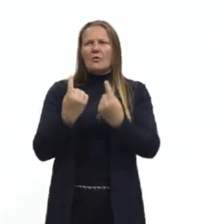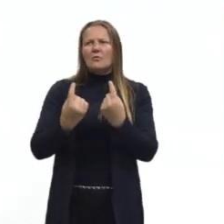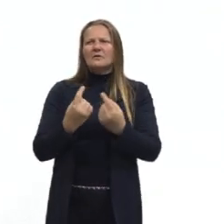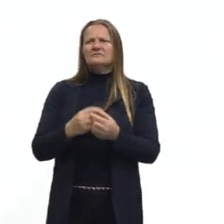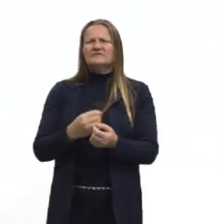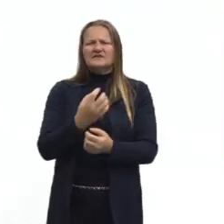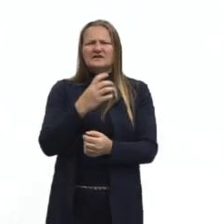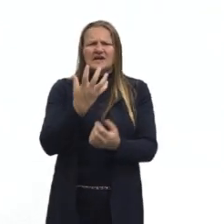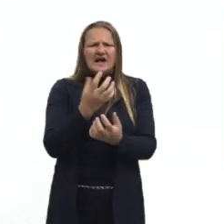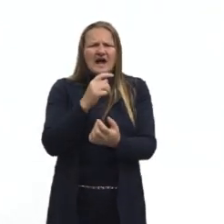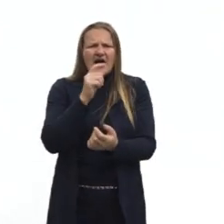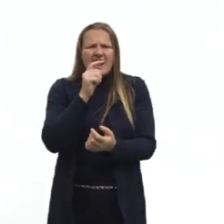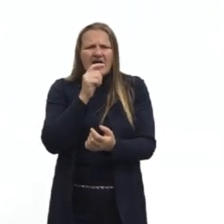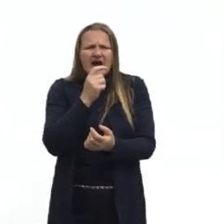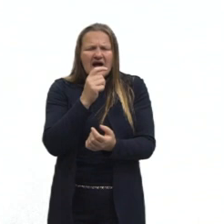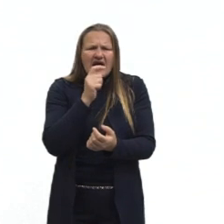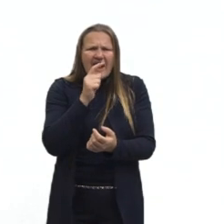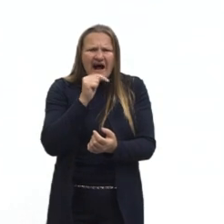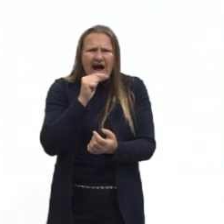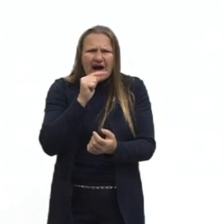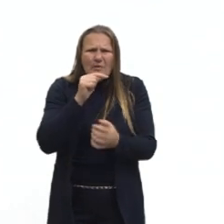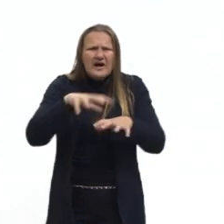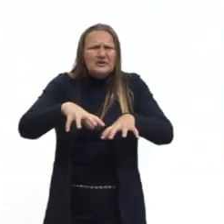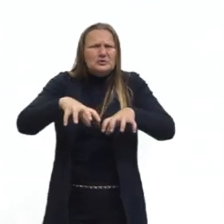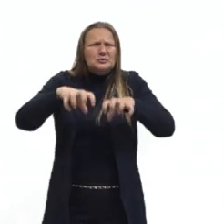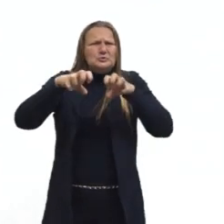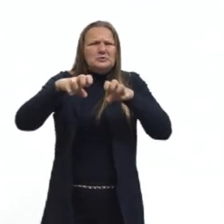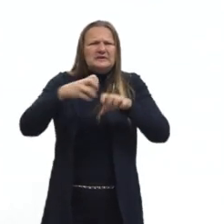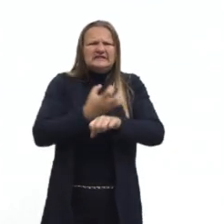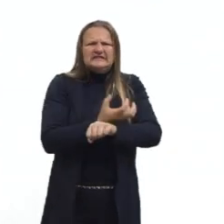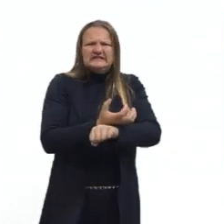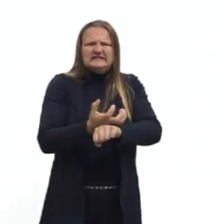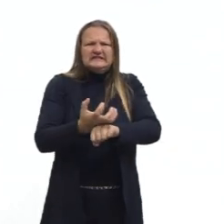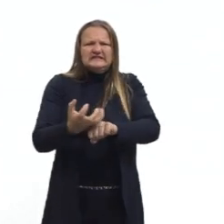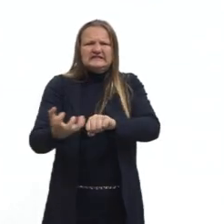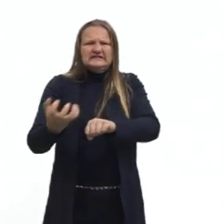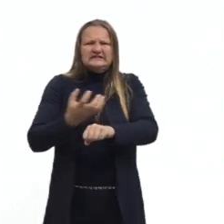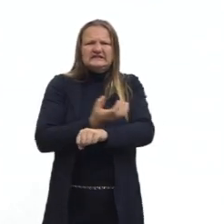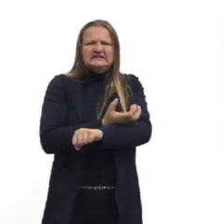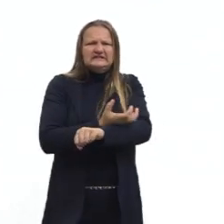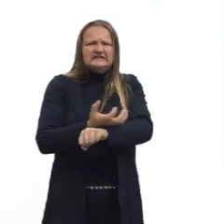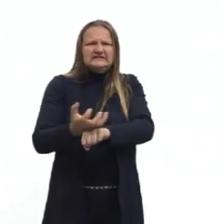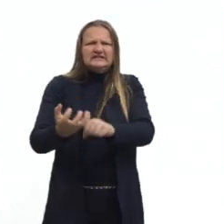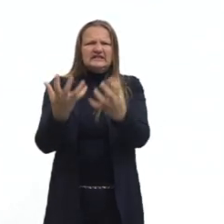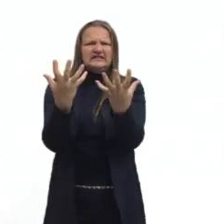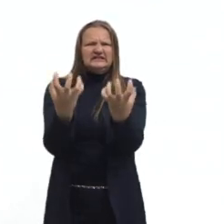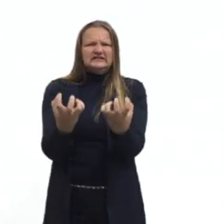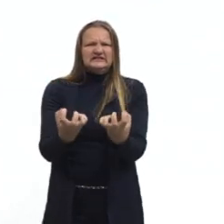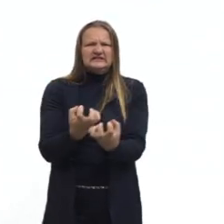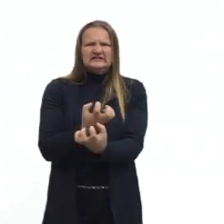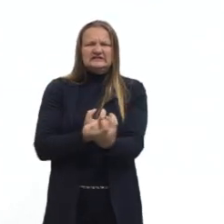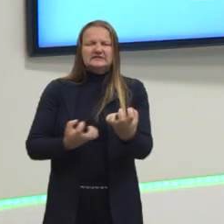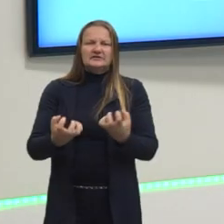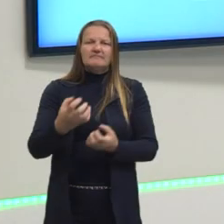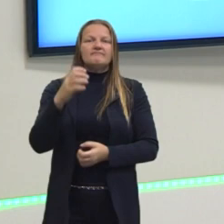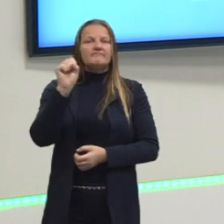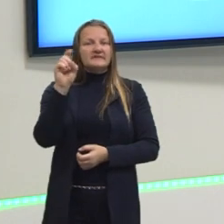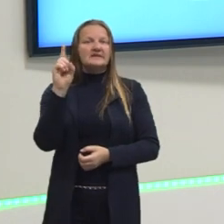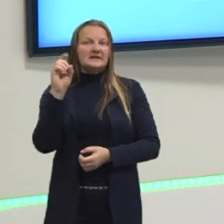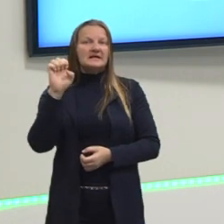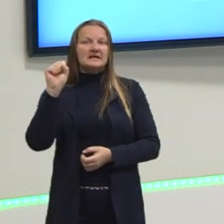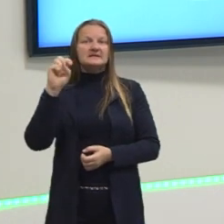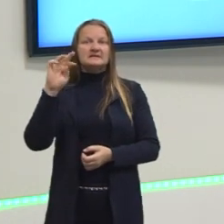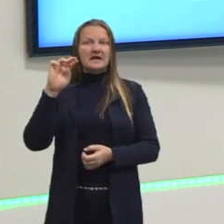mineração. Depois, nós vamos ver, então, por diante, o que faltar. Certo, gente?